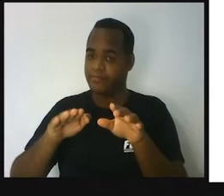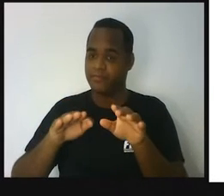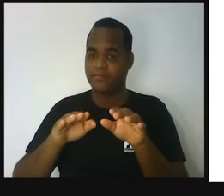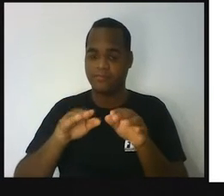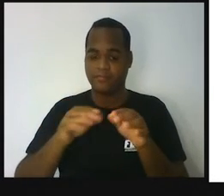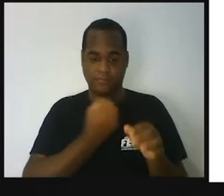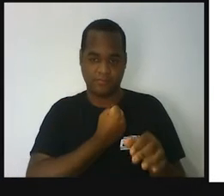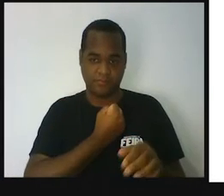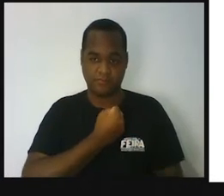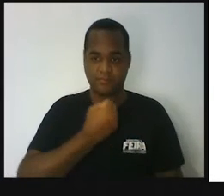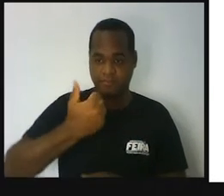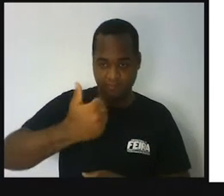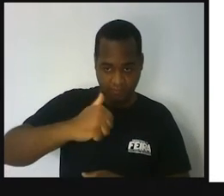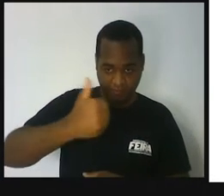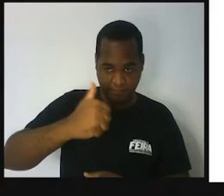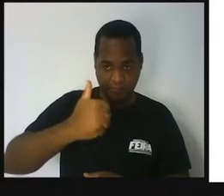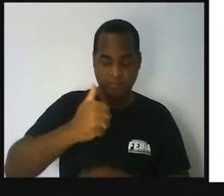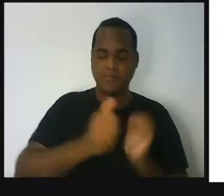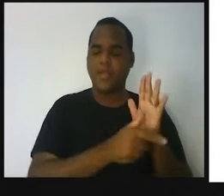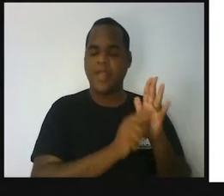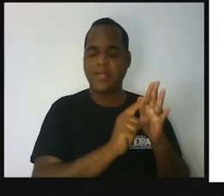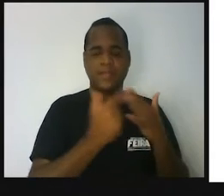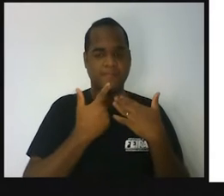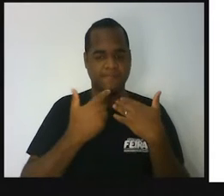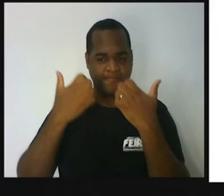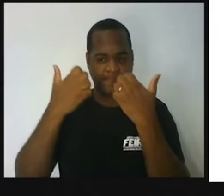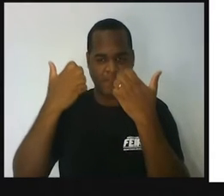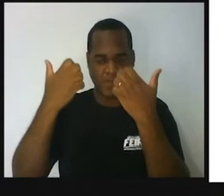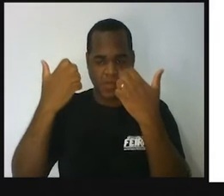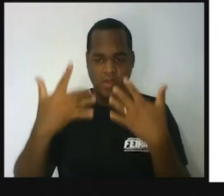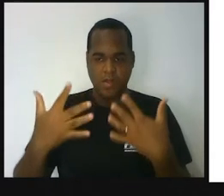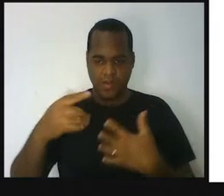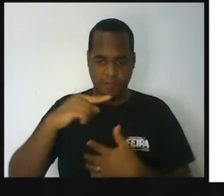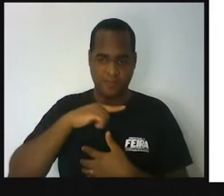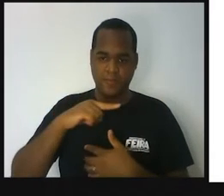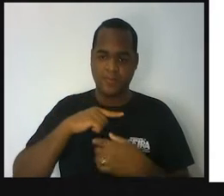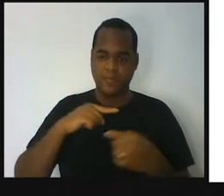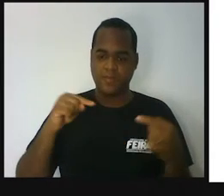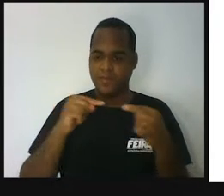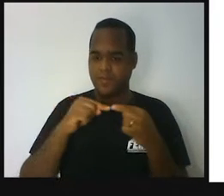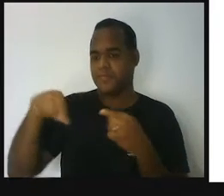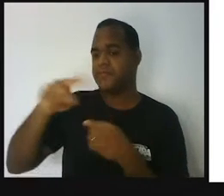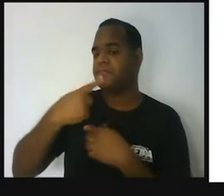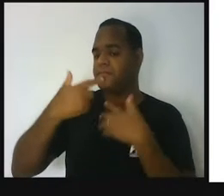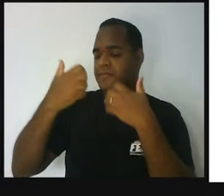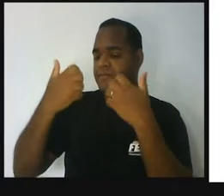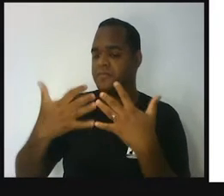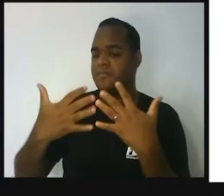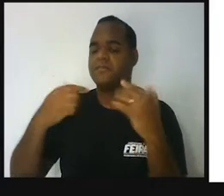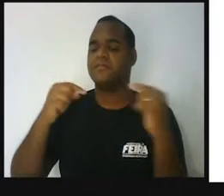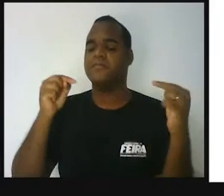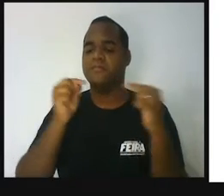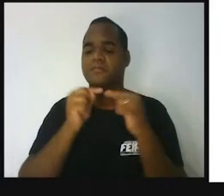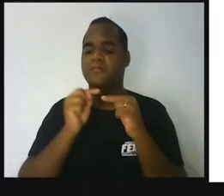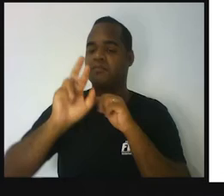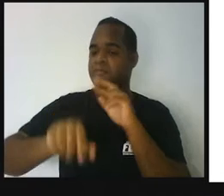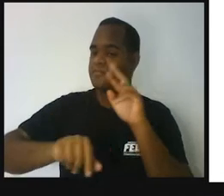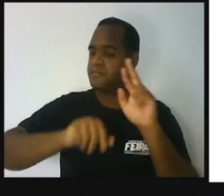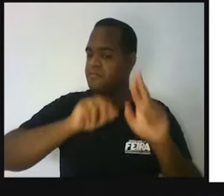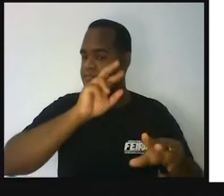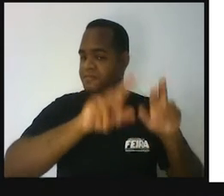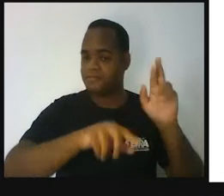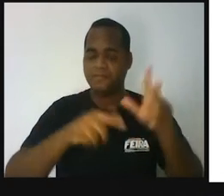11, que foi a aula anterior a essa, a gente se ateve às situações que envolviam o